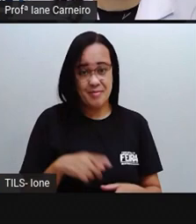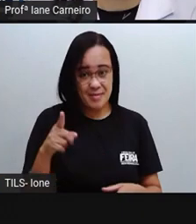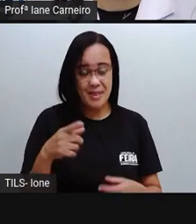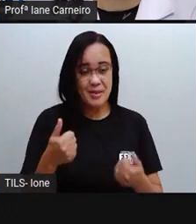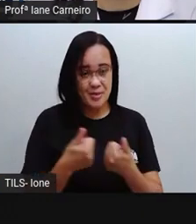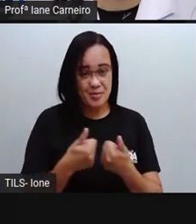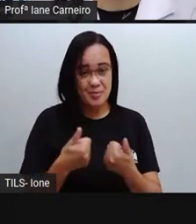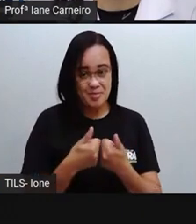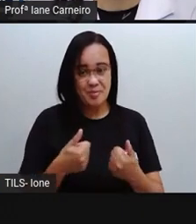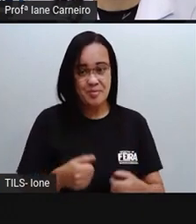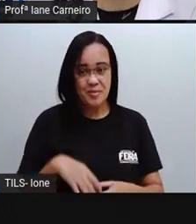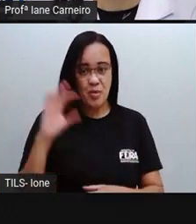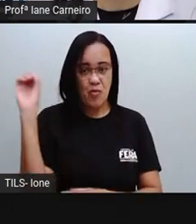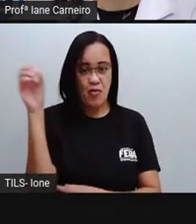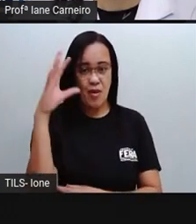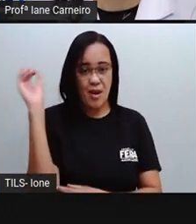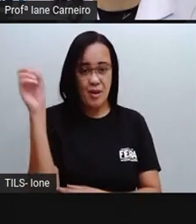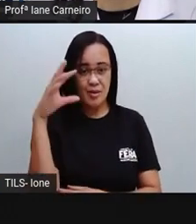O farol tá aqui, ó.